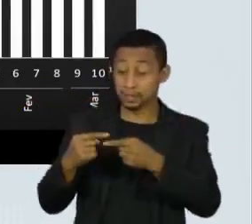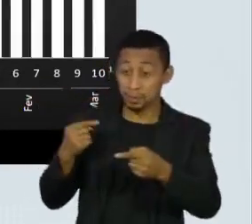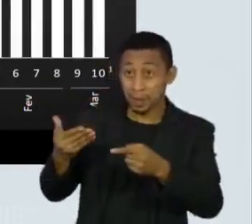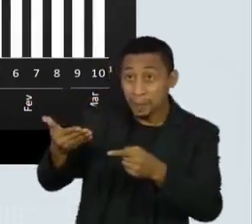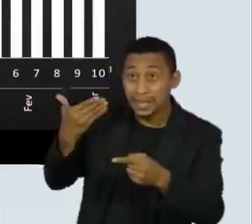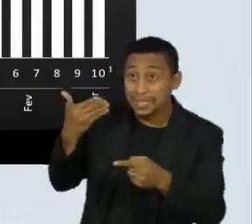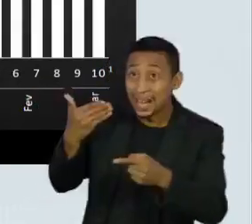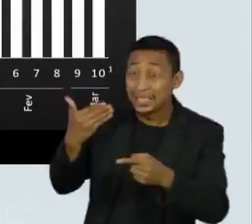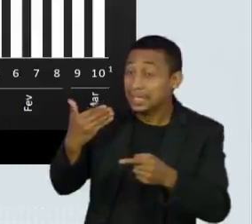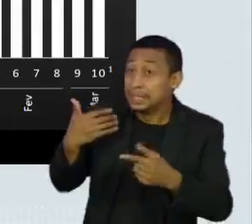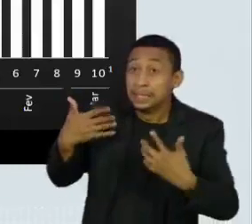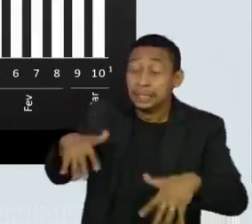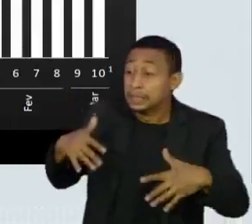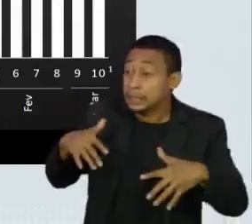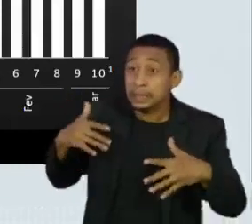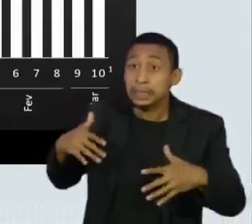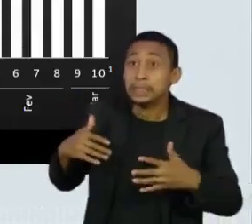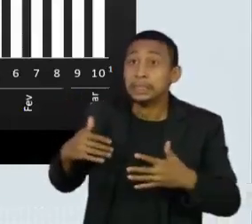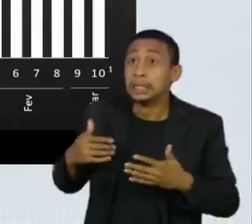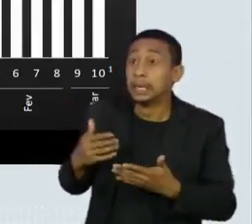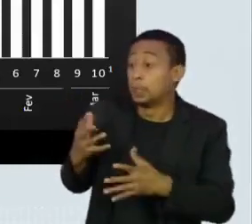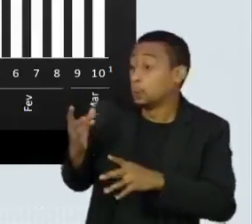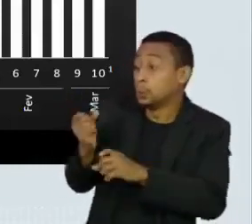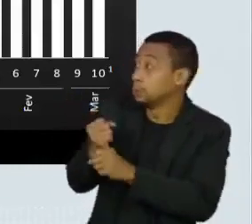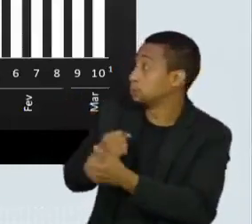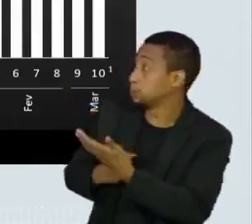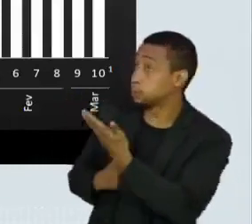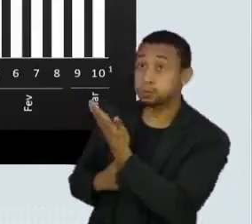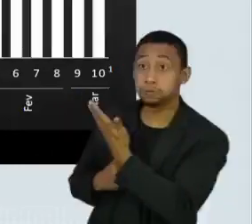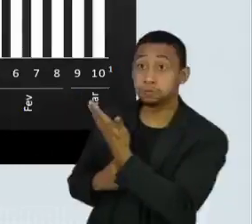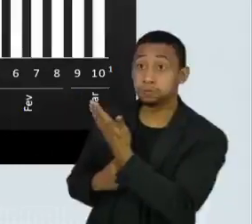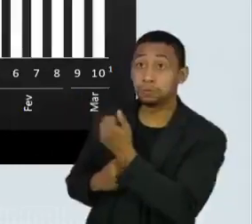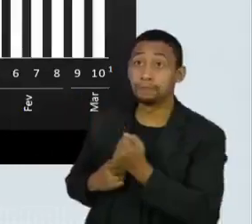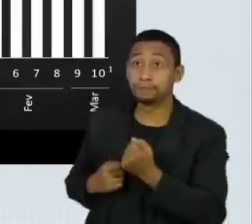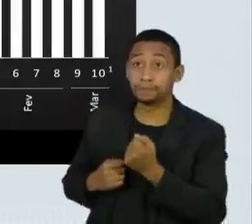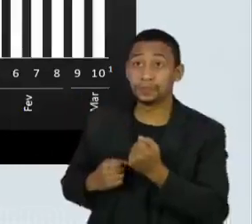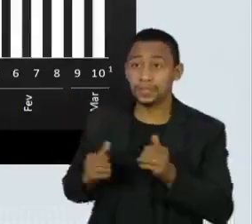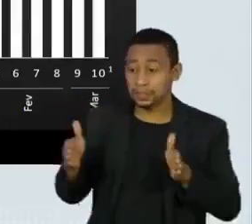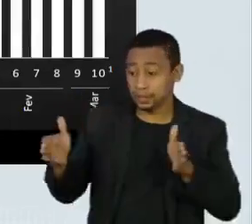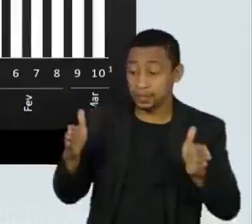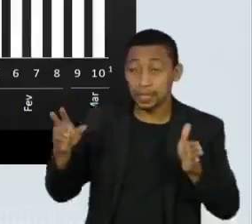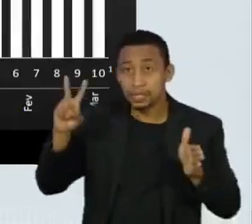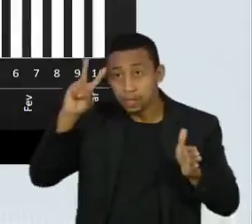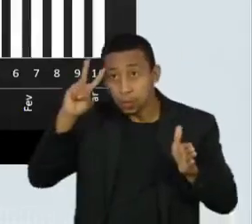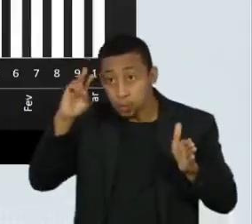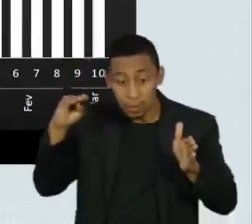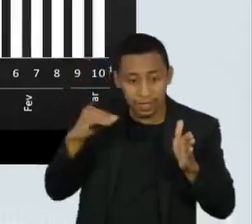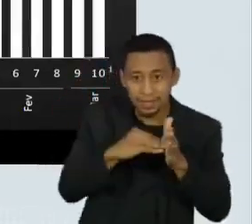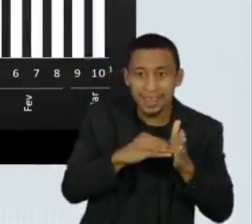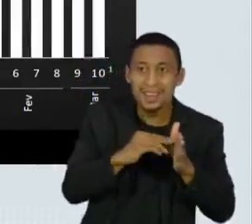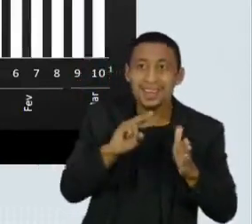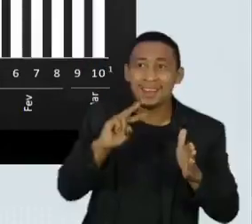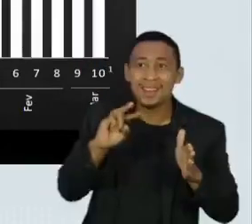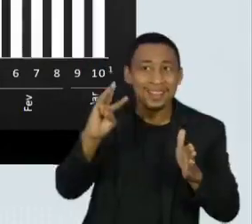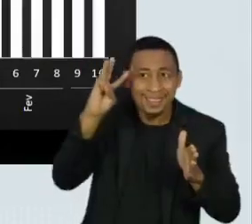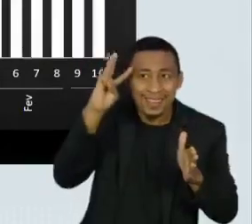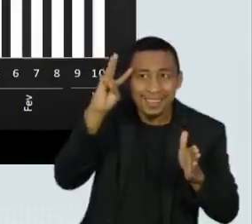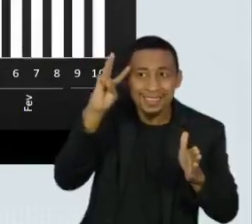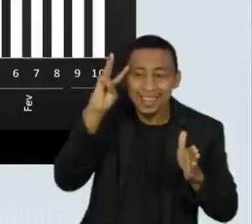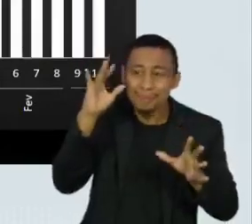Batemos o recorde de mortes entre a segunda para a terça-feira, como algo nunca